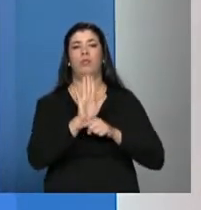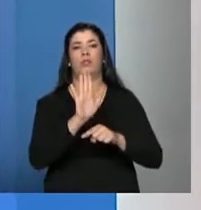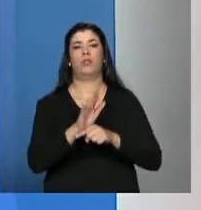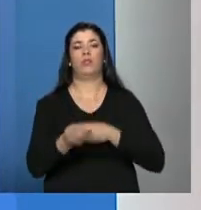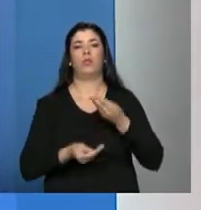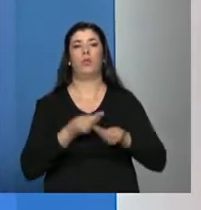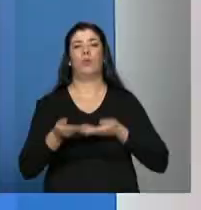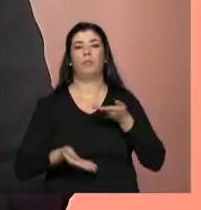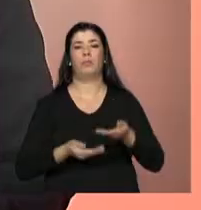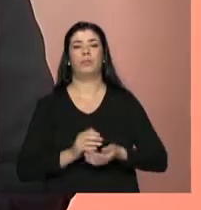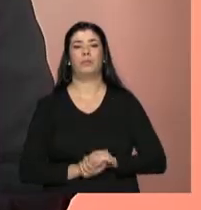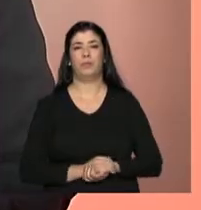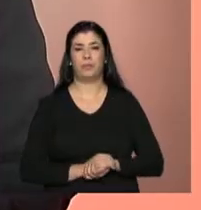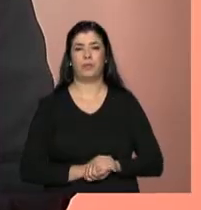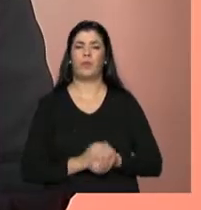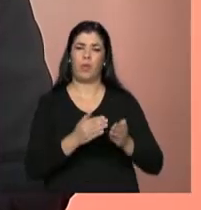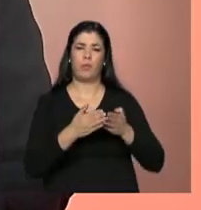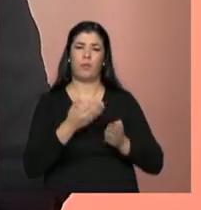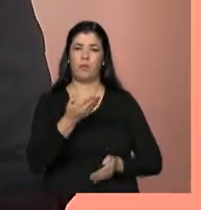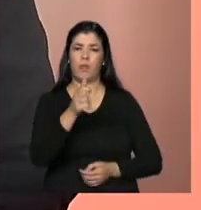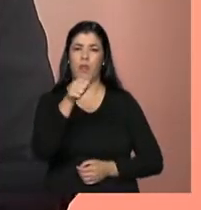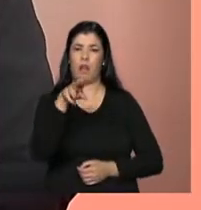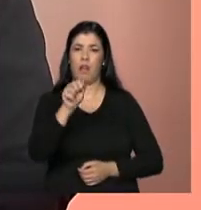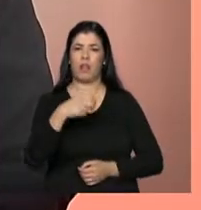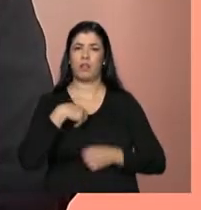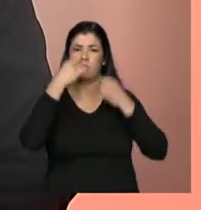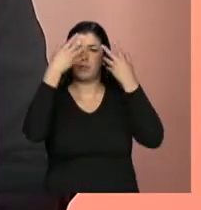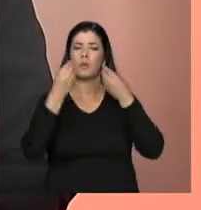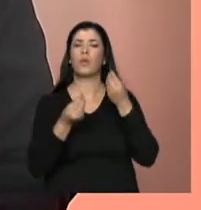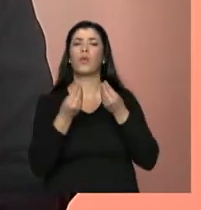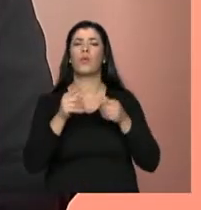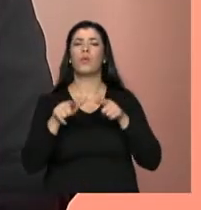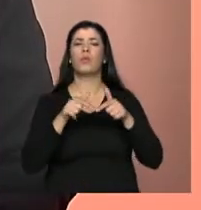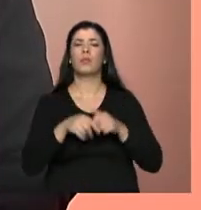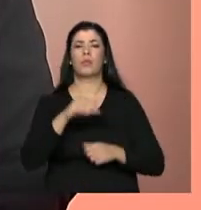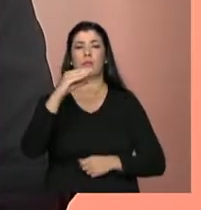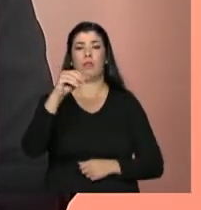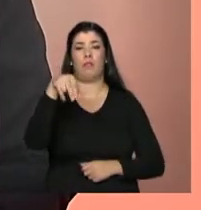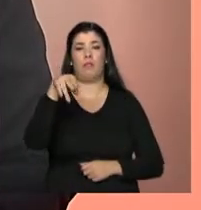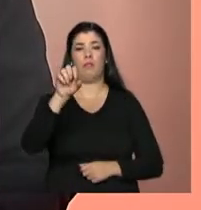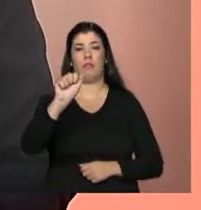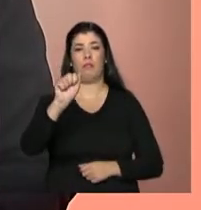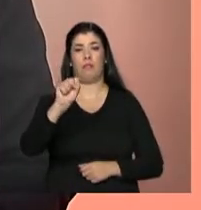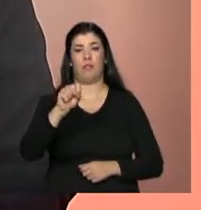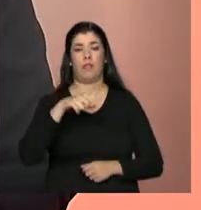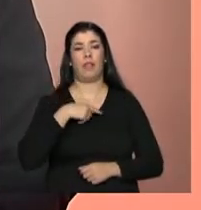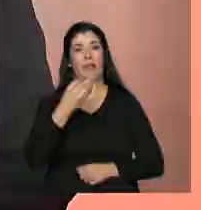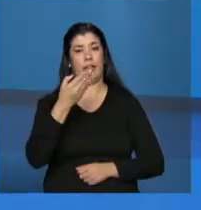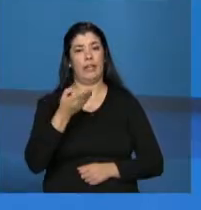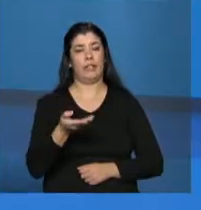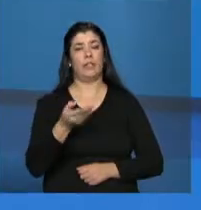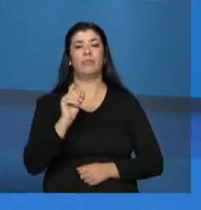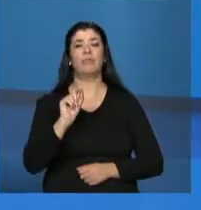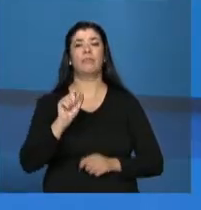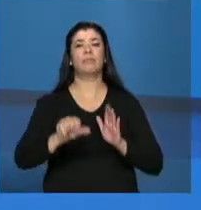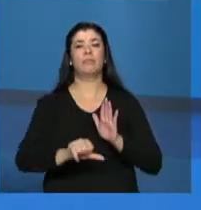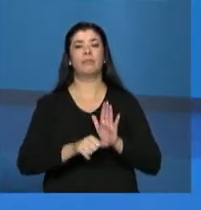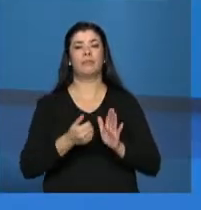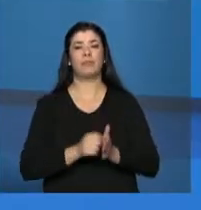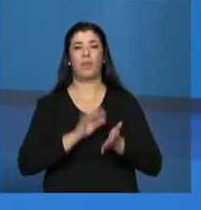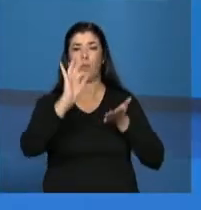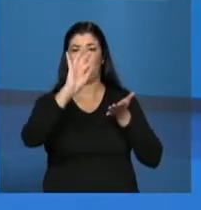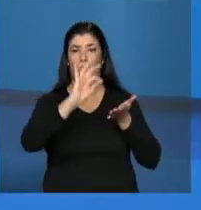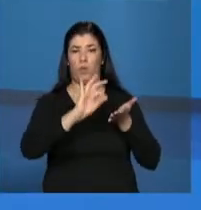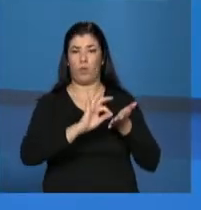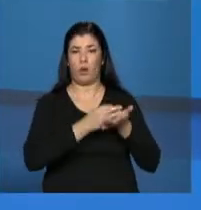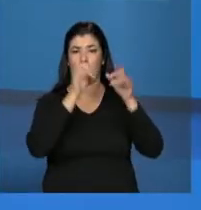esse processo. Agora Ana Paula, explica para a gente como é que funciona o CINEAS. Bom, o cadastro ele é um banco de dados, né, conectado